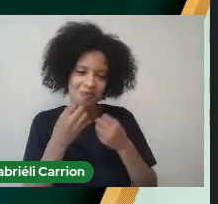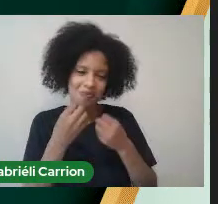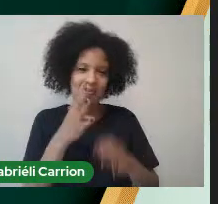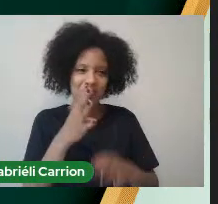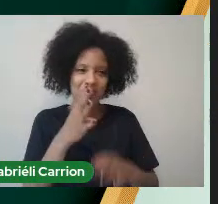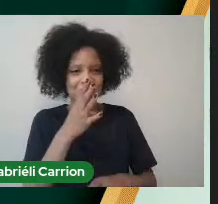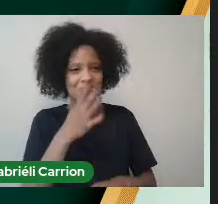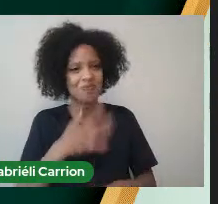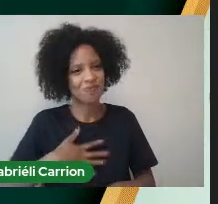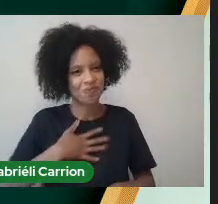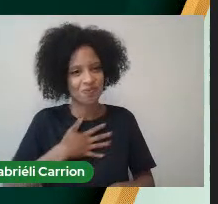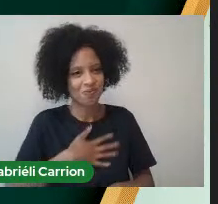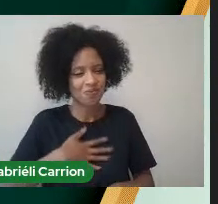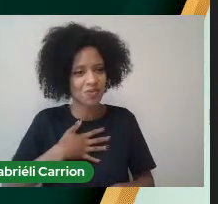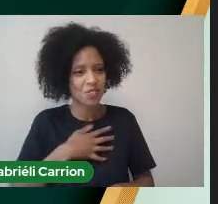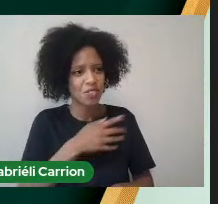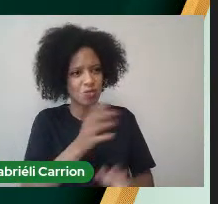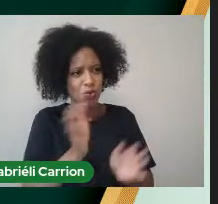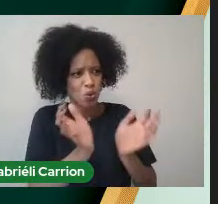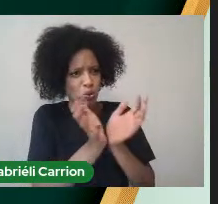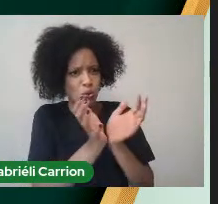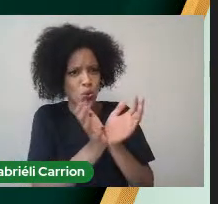grupo De professores